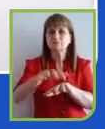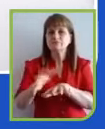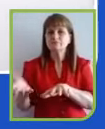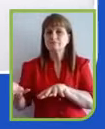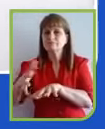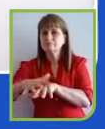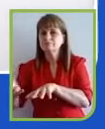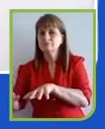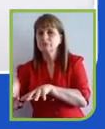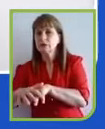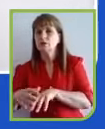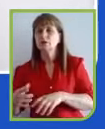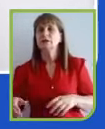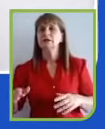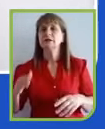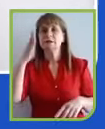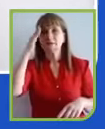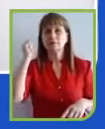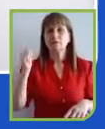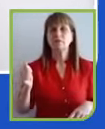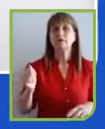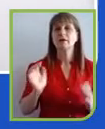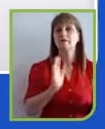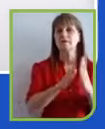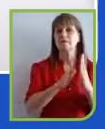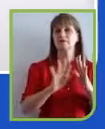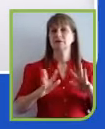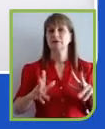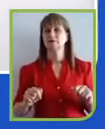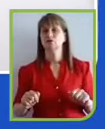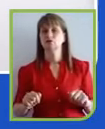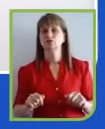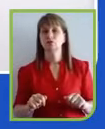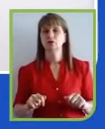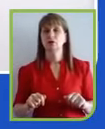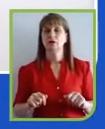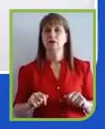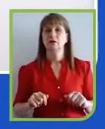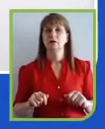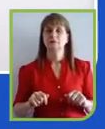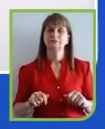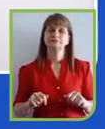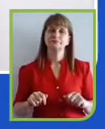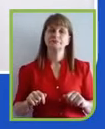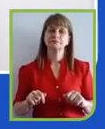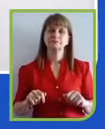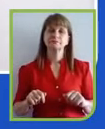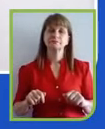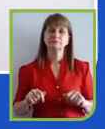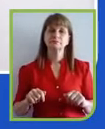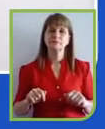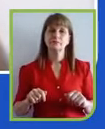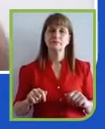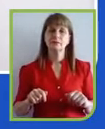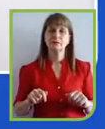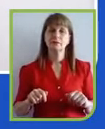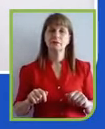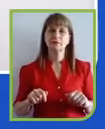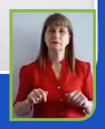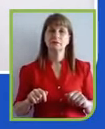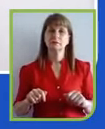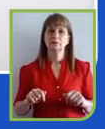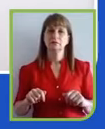lidar com tudo isso. E essa transpiração está inibida nesses dias de hoje. Então, a